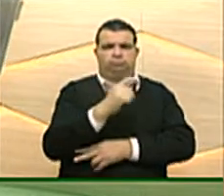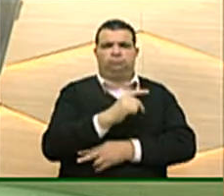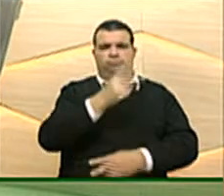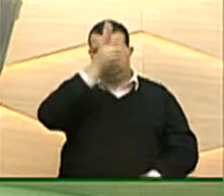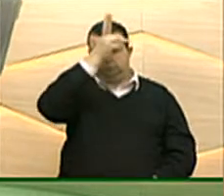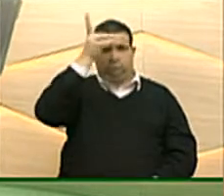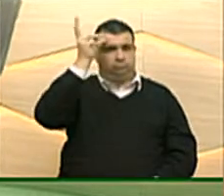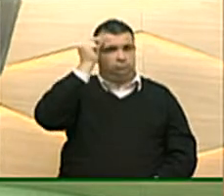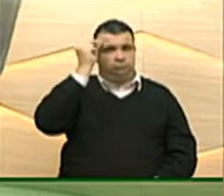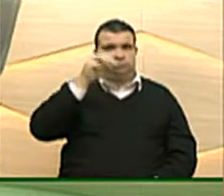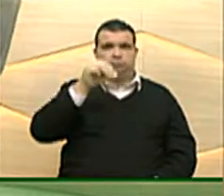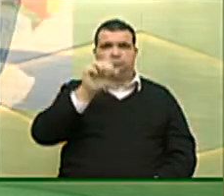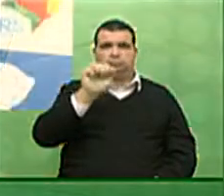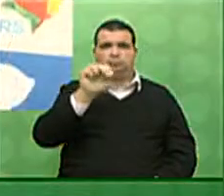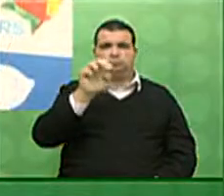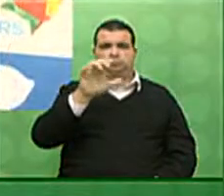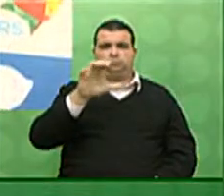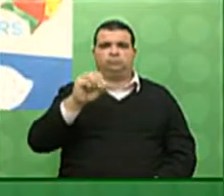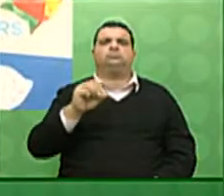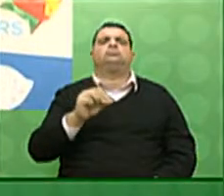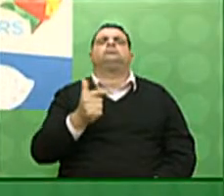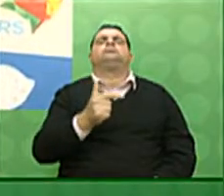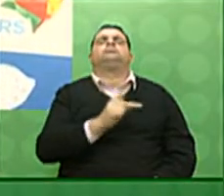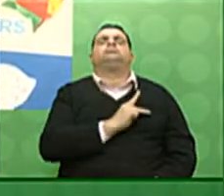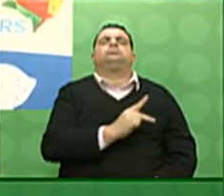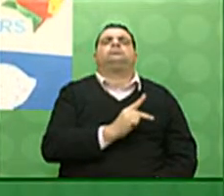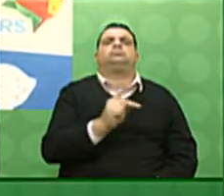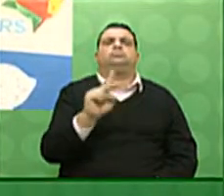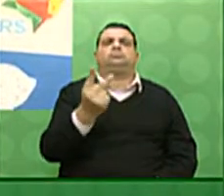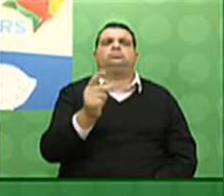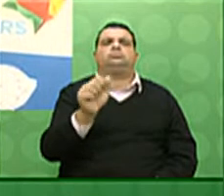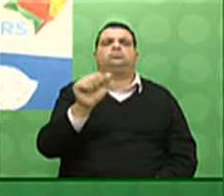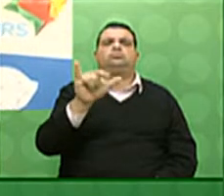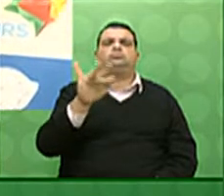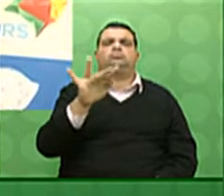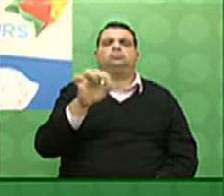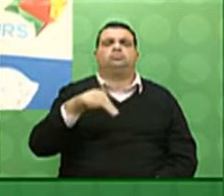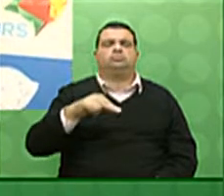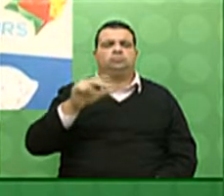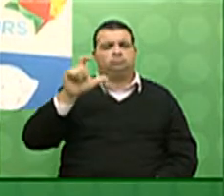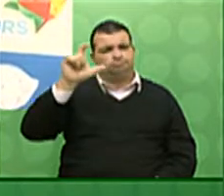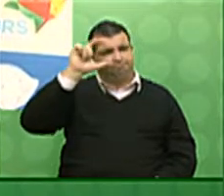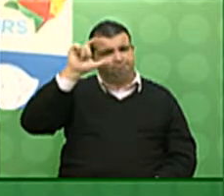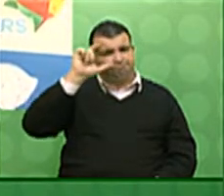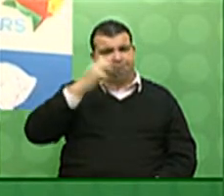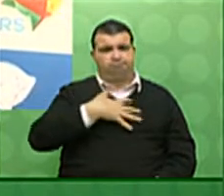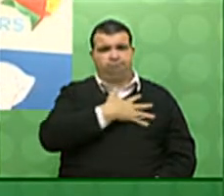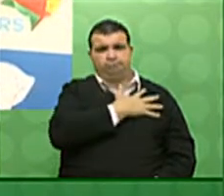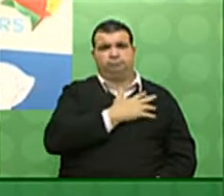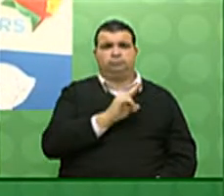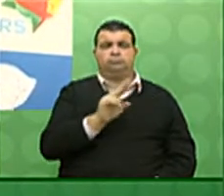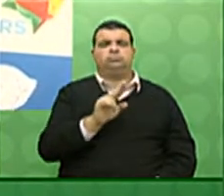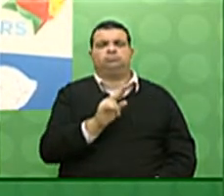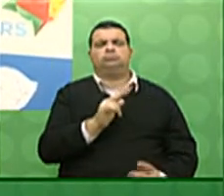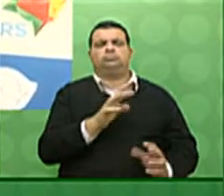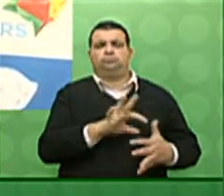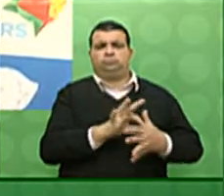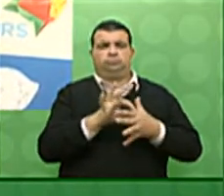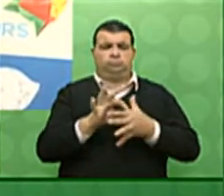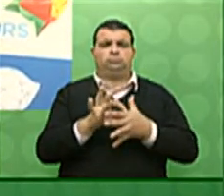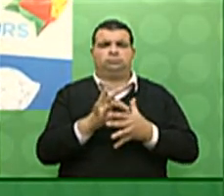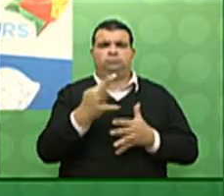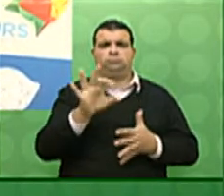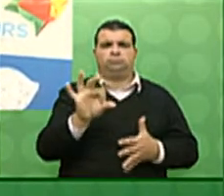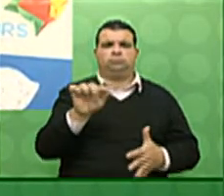Minha saudação ao vice-presidente Hamilton Mourão em nome dos 497 prefeitos e prefeitas dos